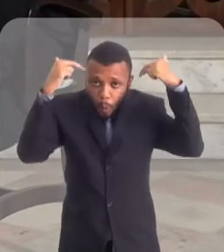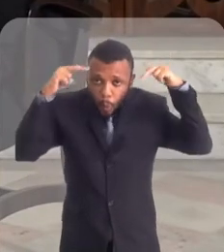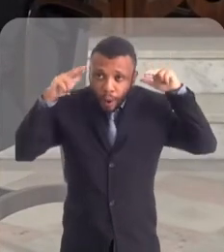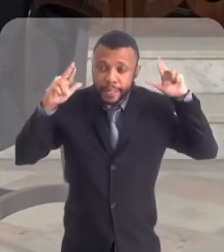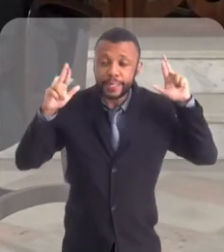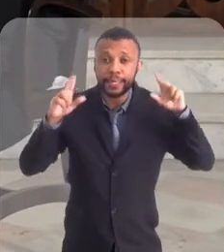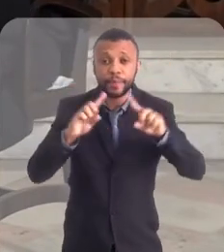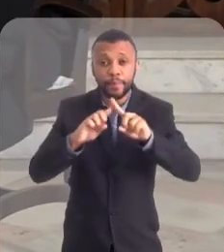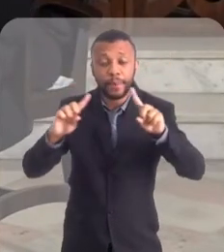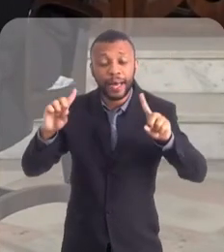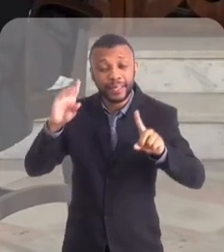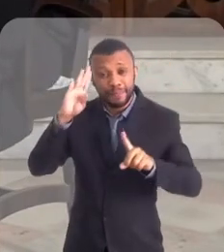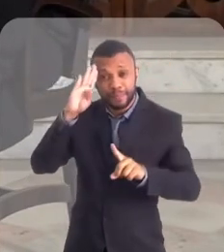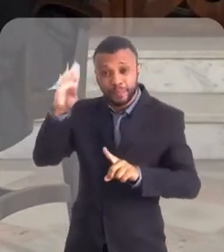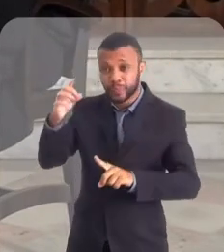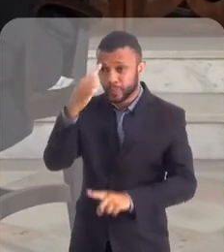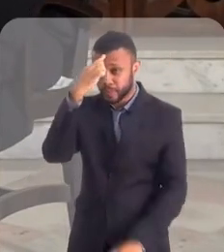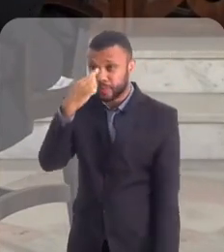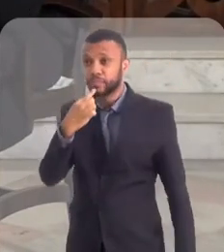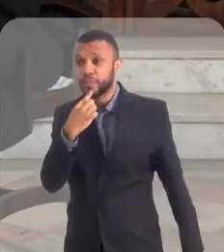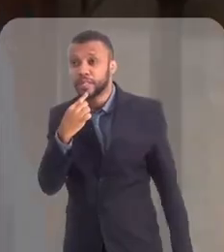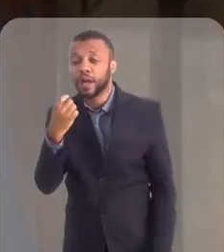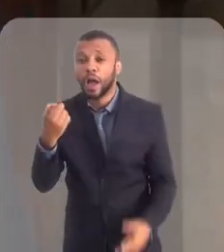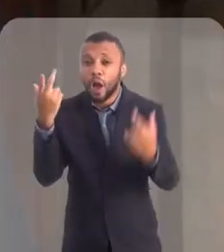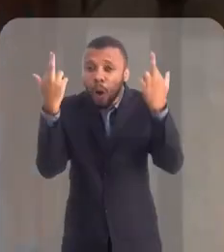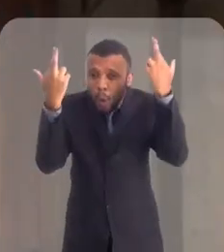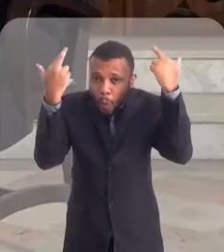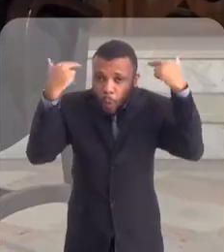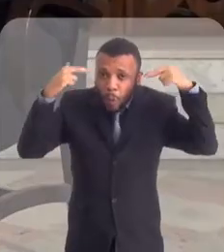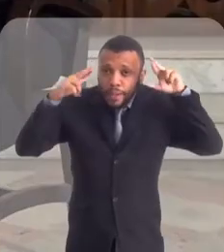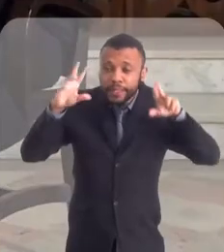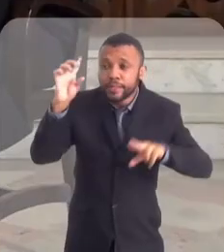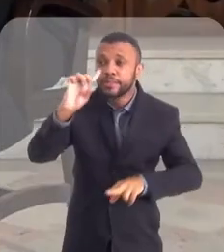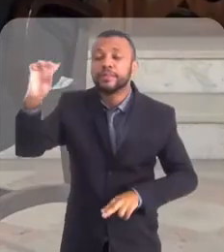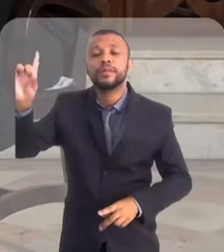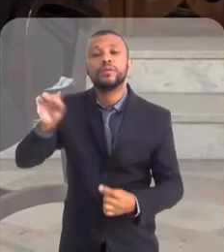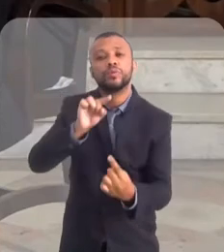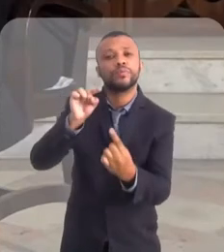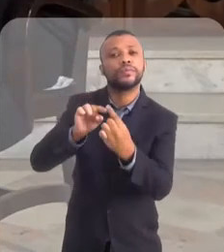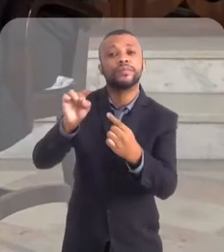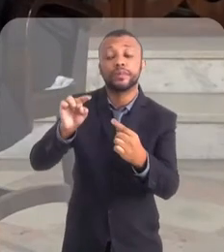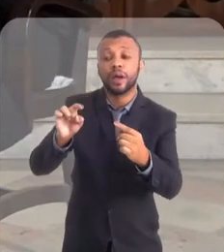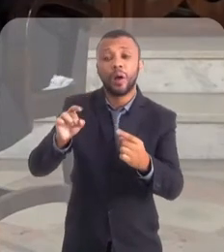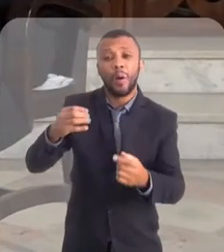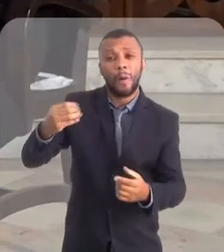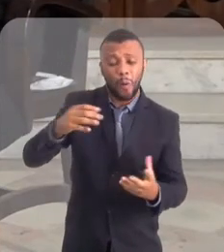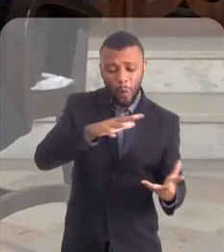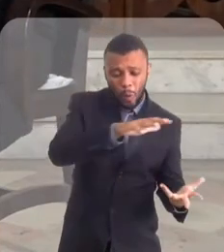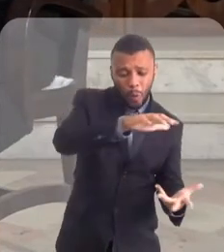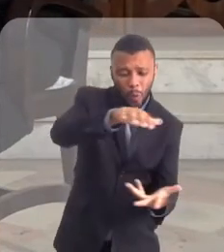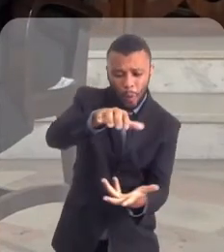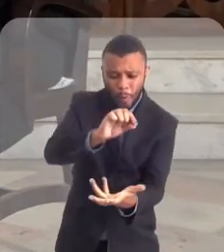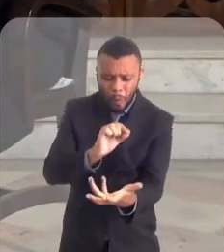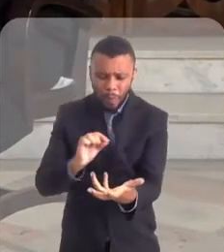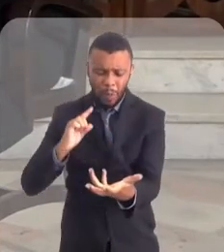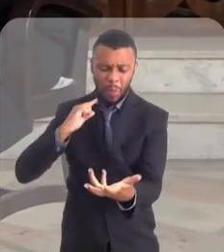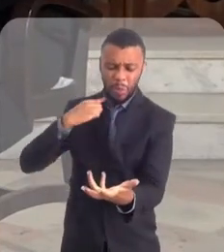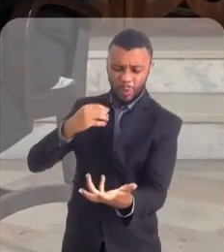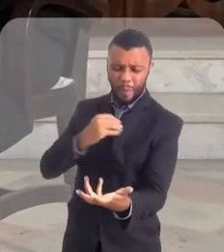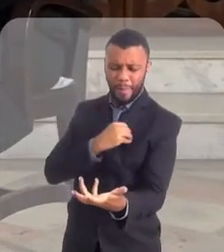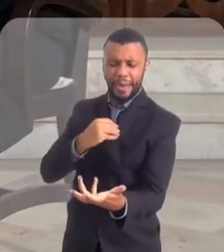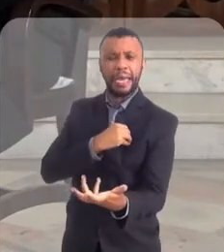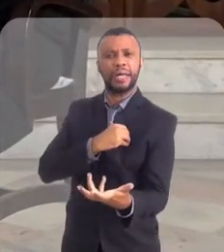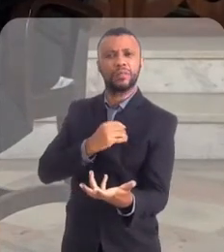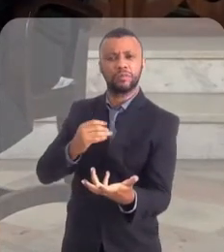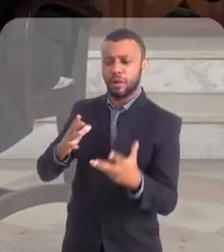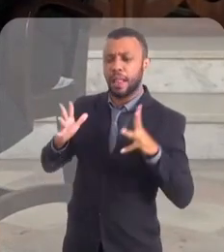imagem que preside é o cordeiro de Deus que tira o pecado do mundo. Então, em vez de termos